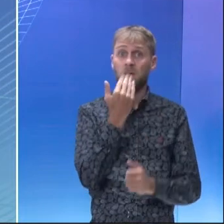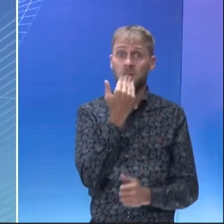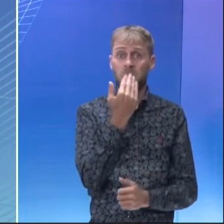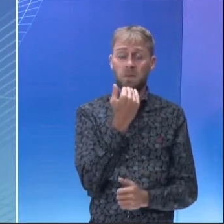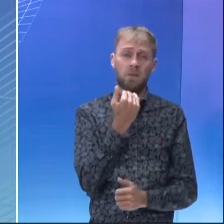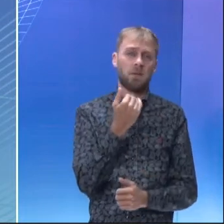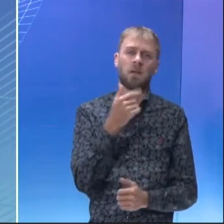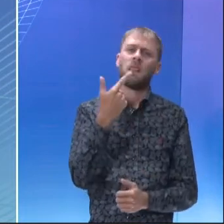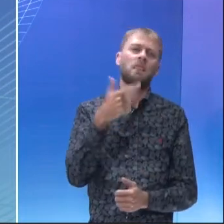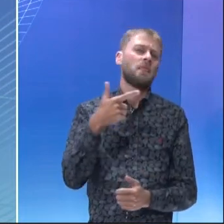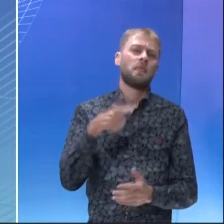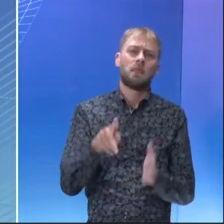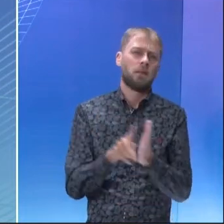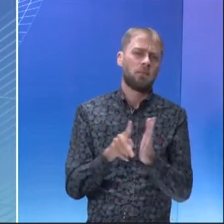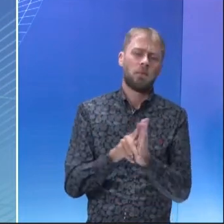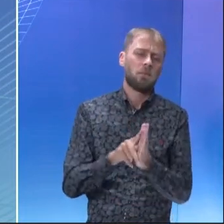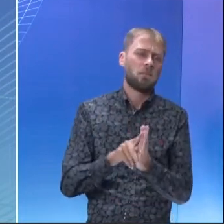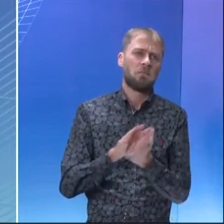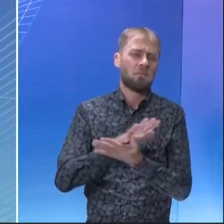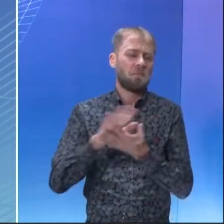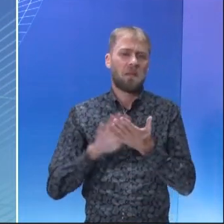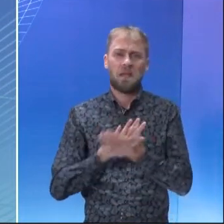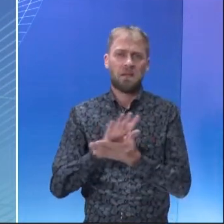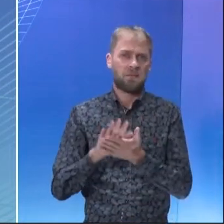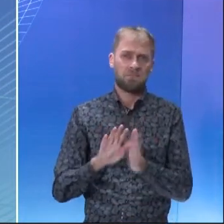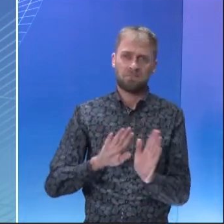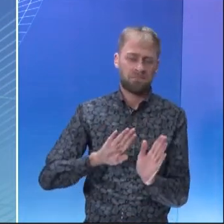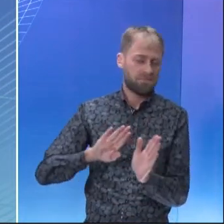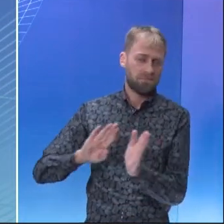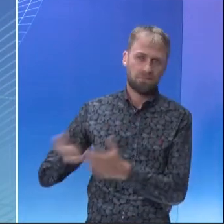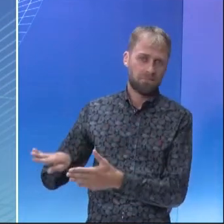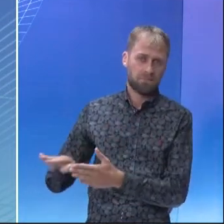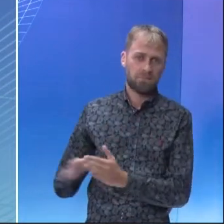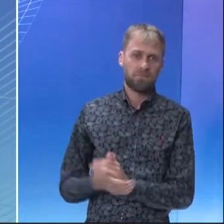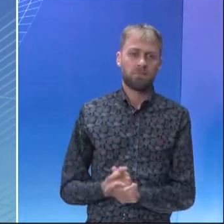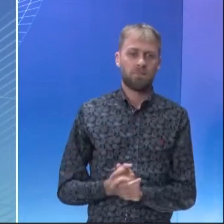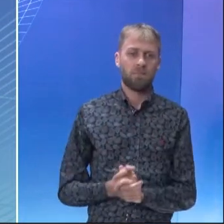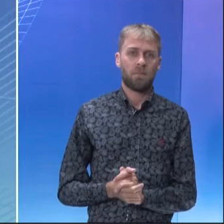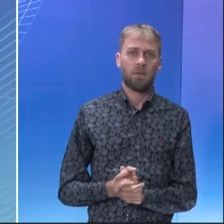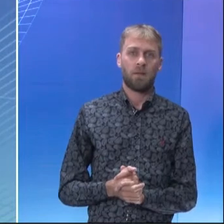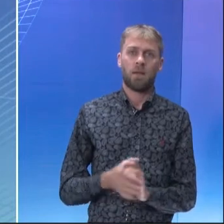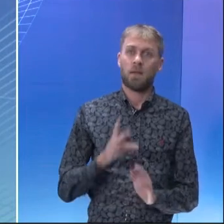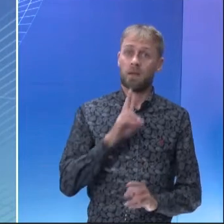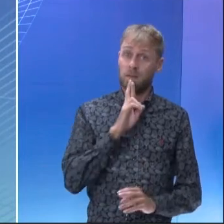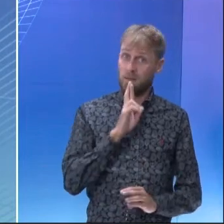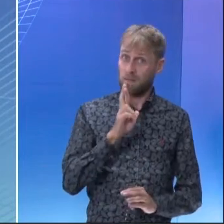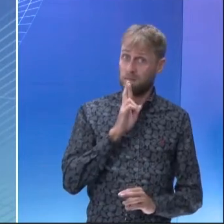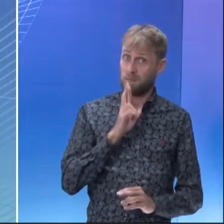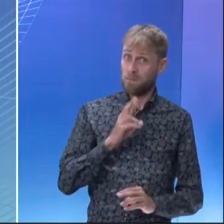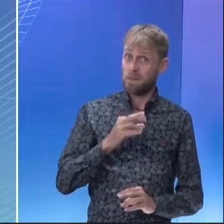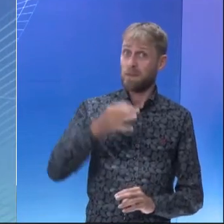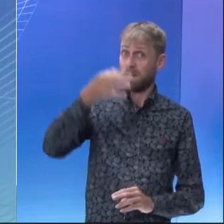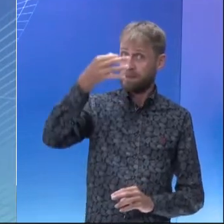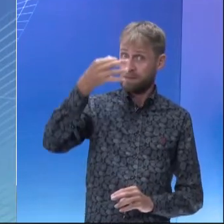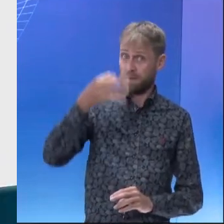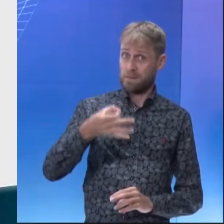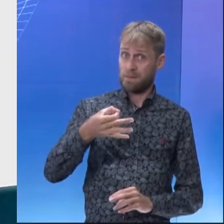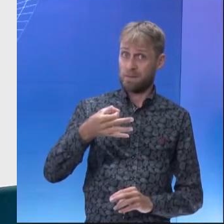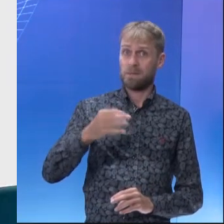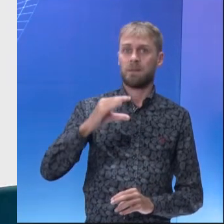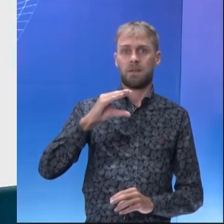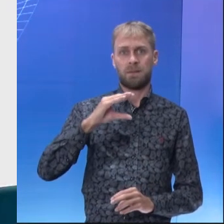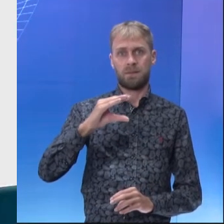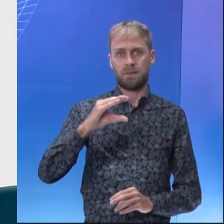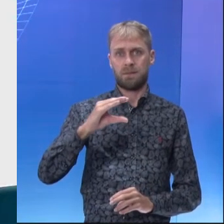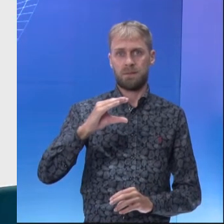gráfico não se refere à retração de indústria alimentícia. Tá bom? Então a dica para vocês se aprofundarem no